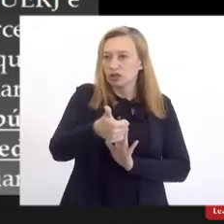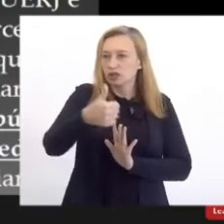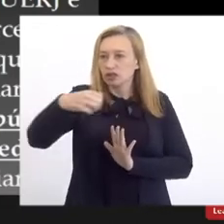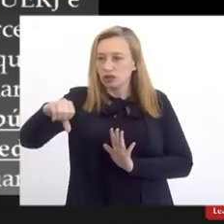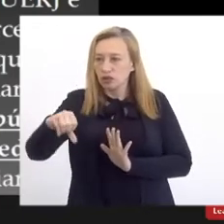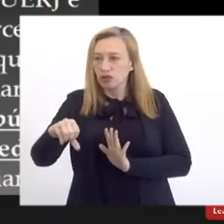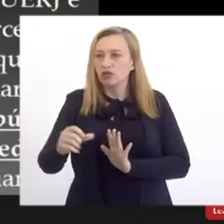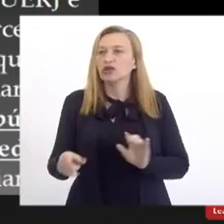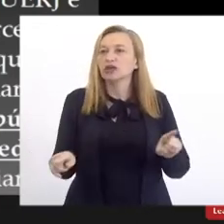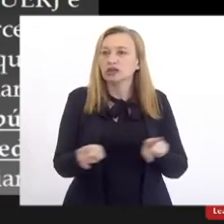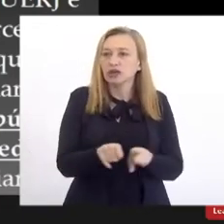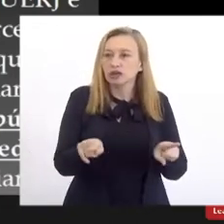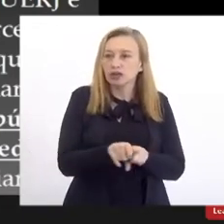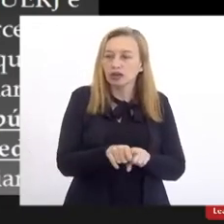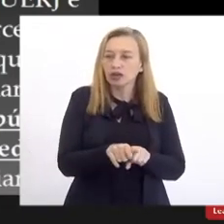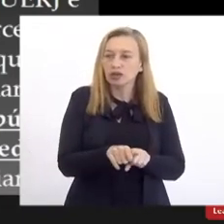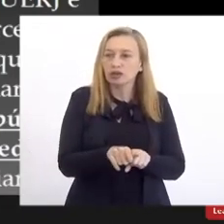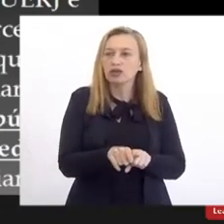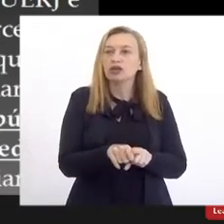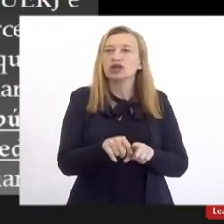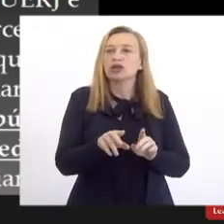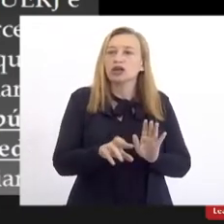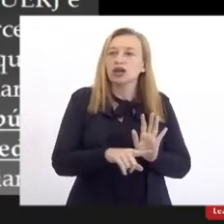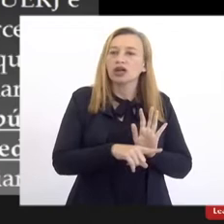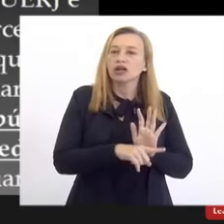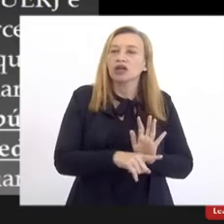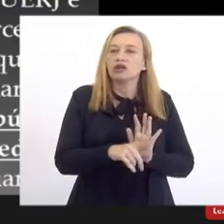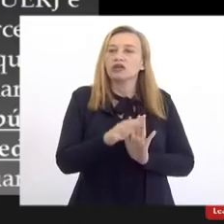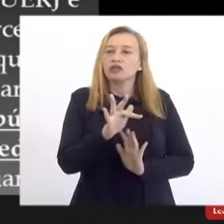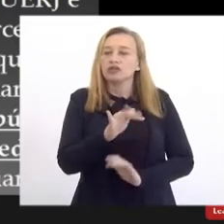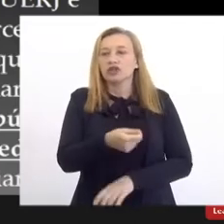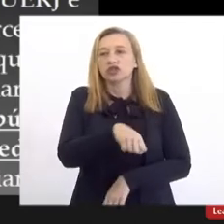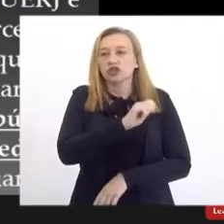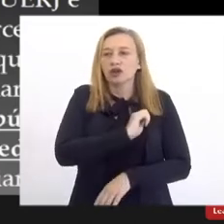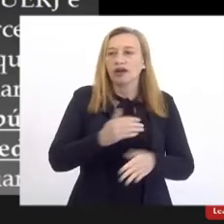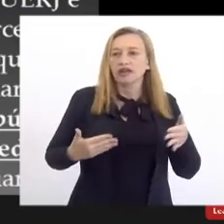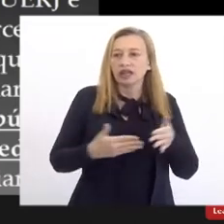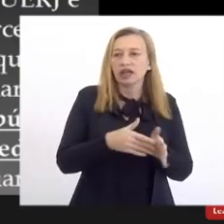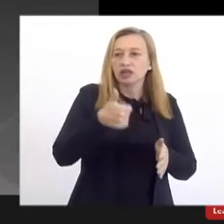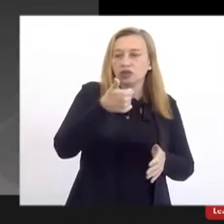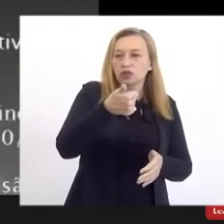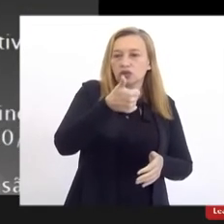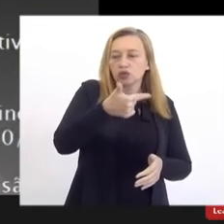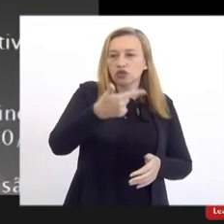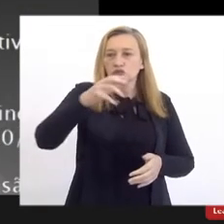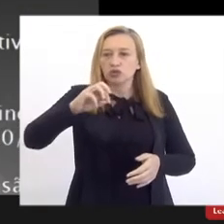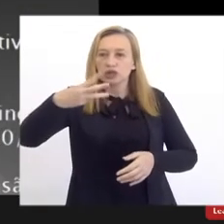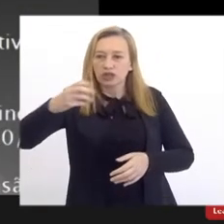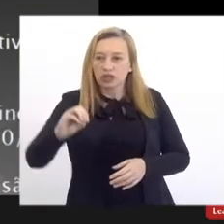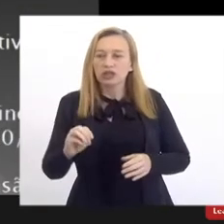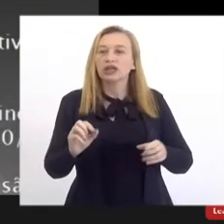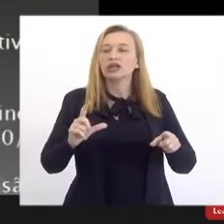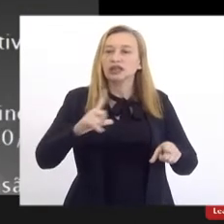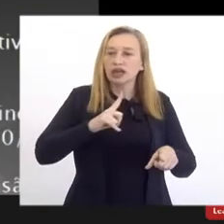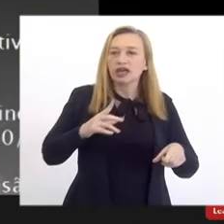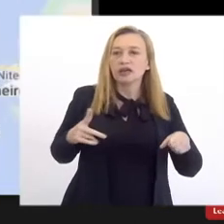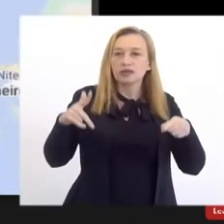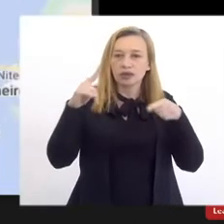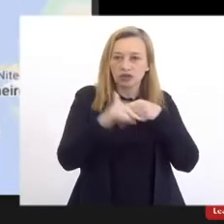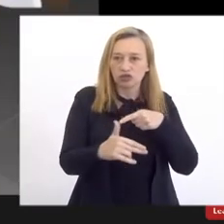regime de recuperação fiscal em vigor até 2030, né, tem impedido